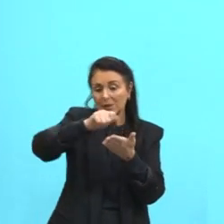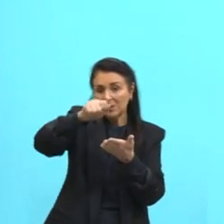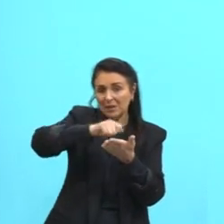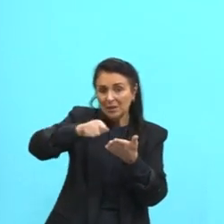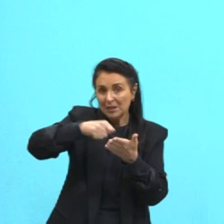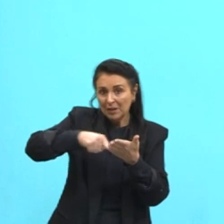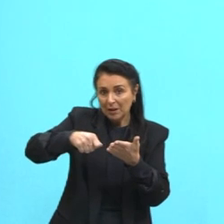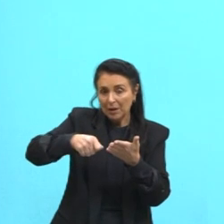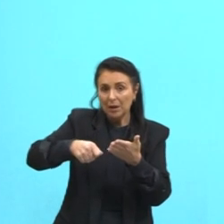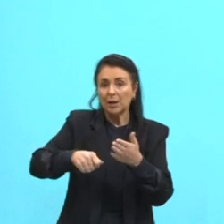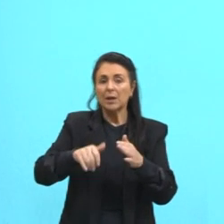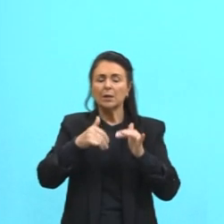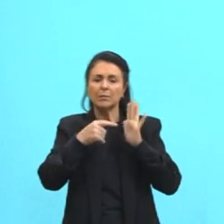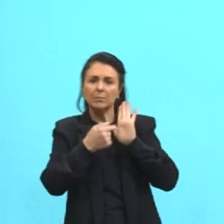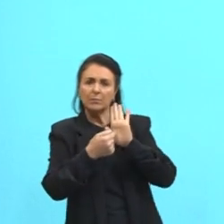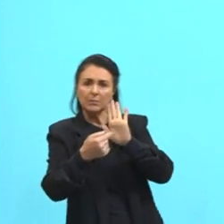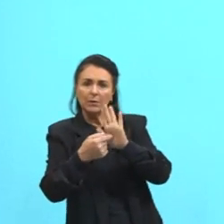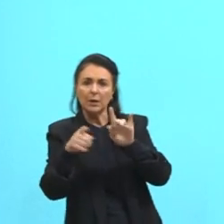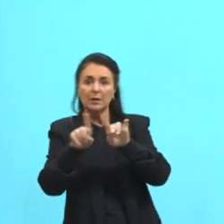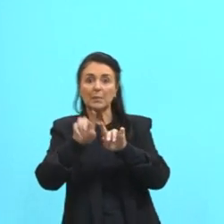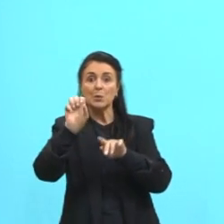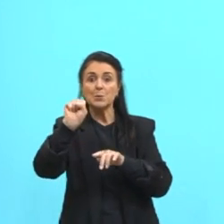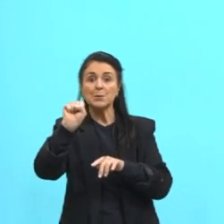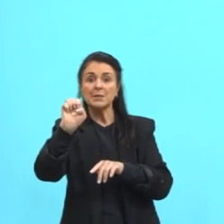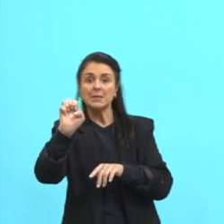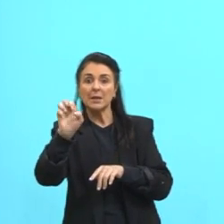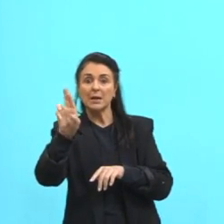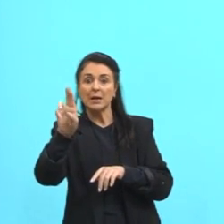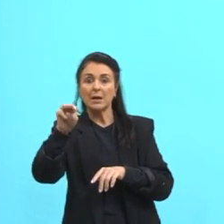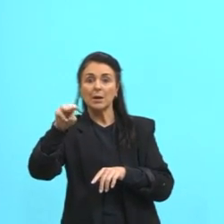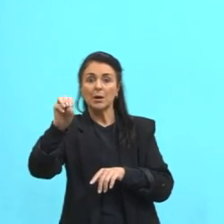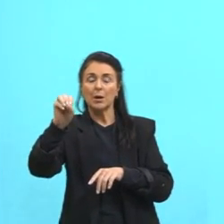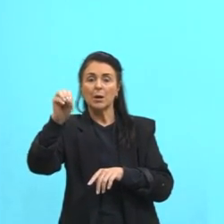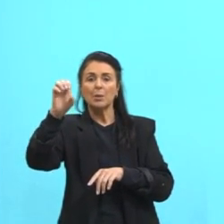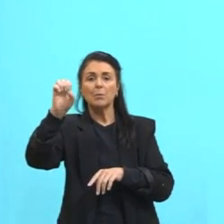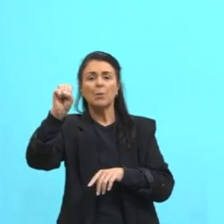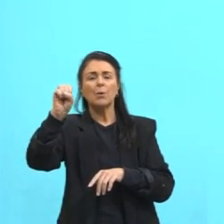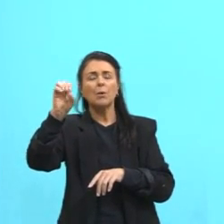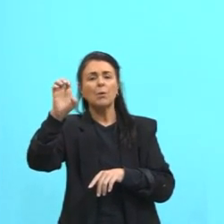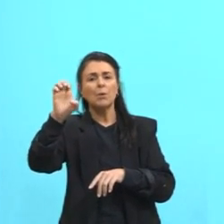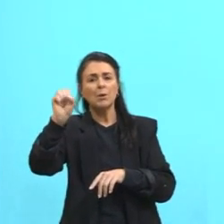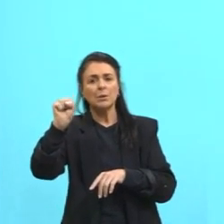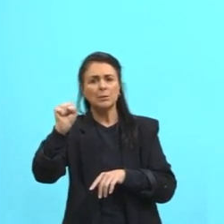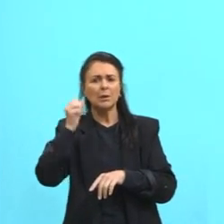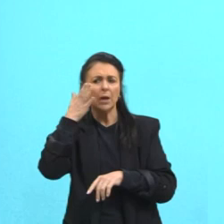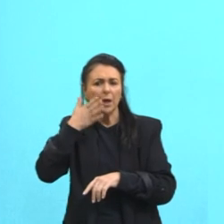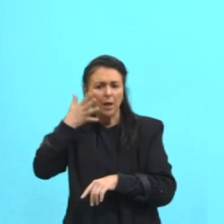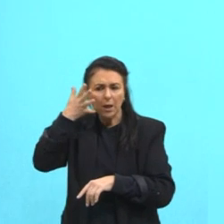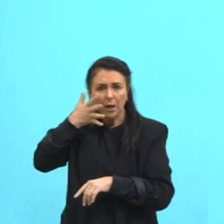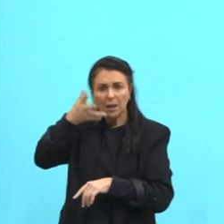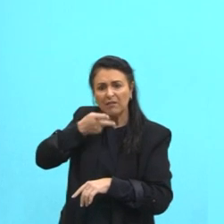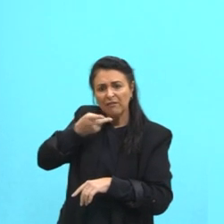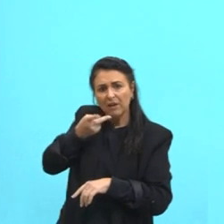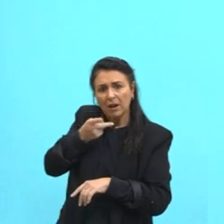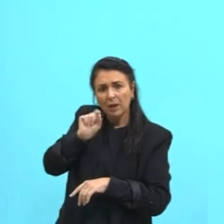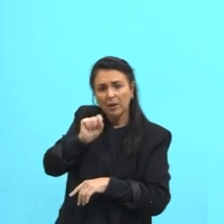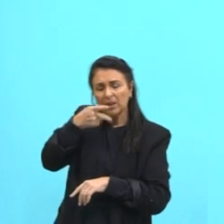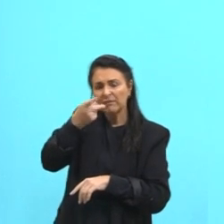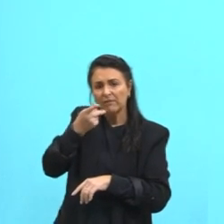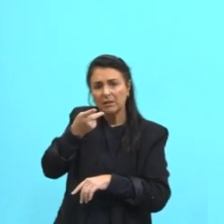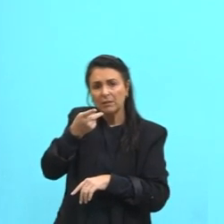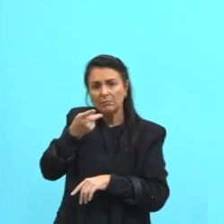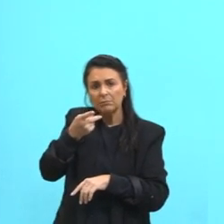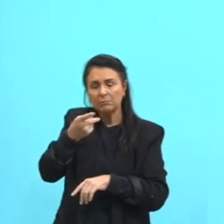manifestos e os sermões. Então, eles vão expressar opiniões que podem ou não agregar essa informação